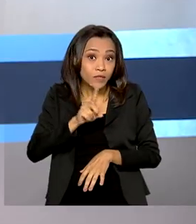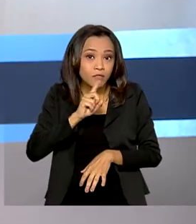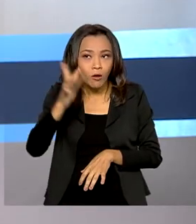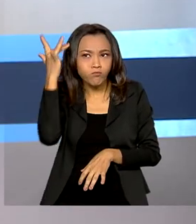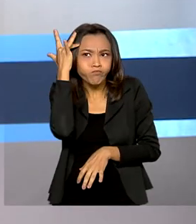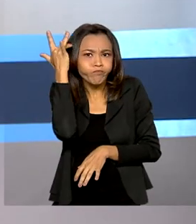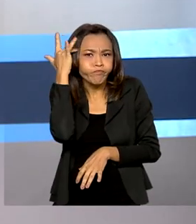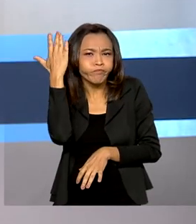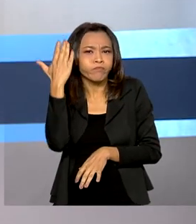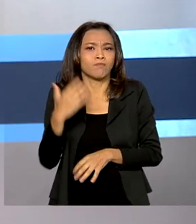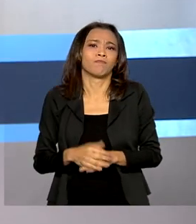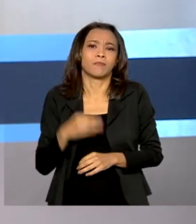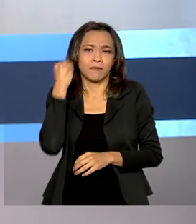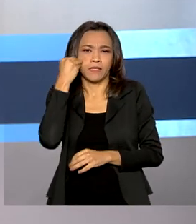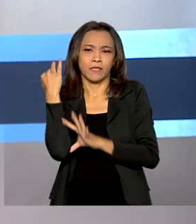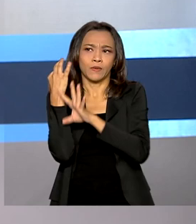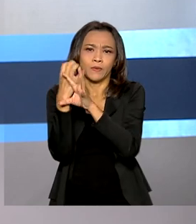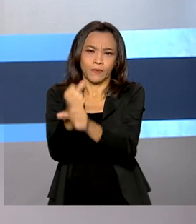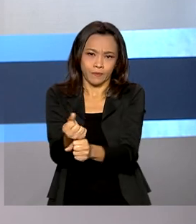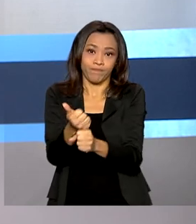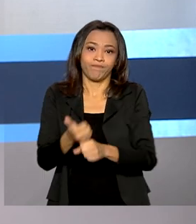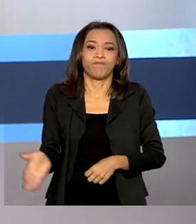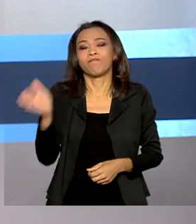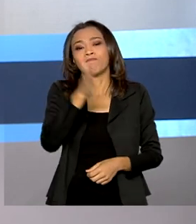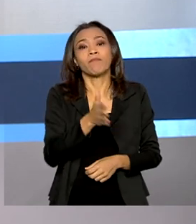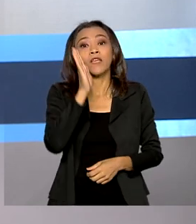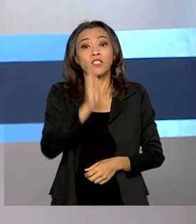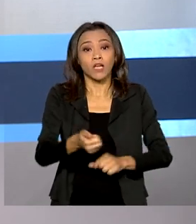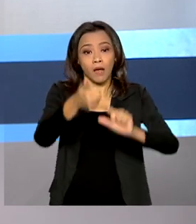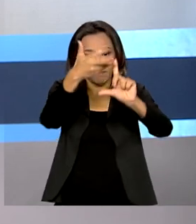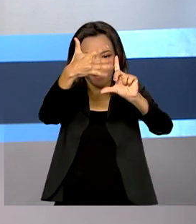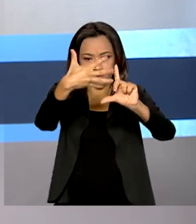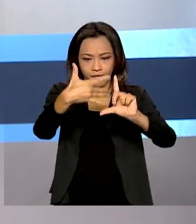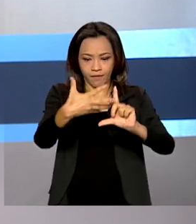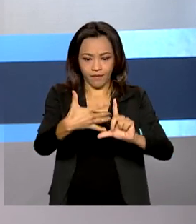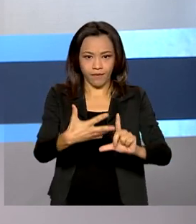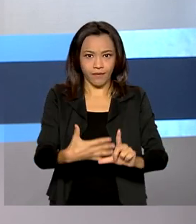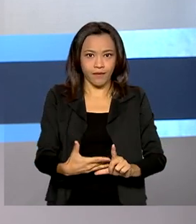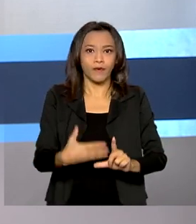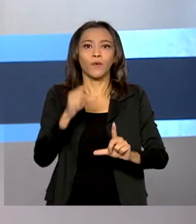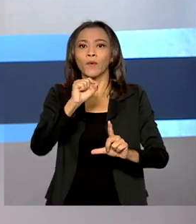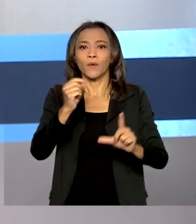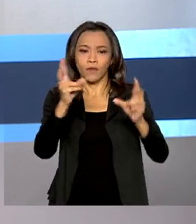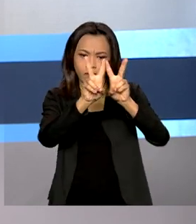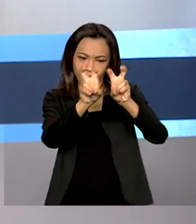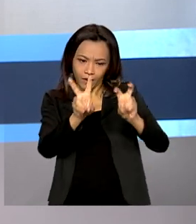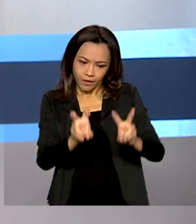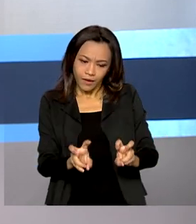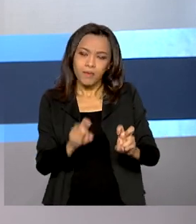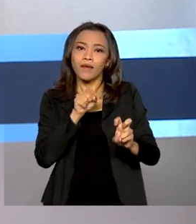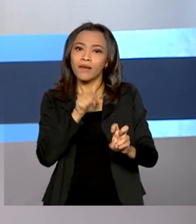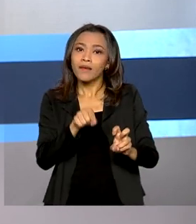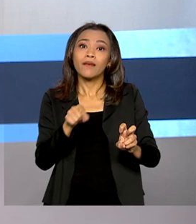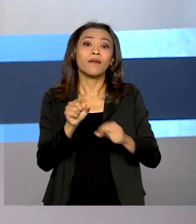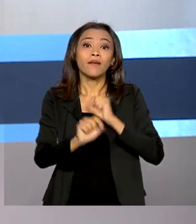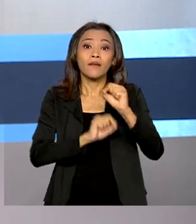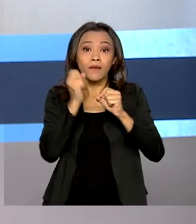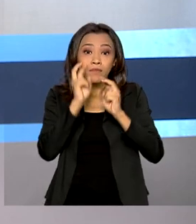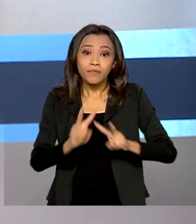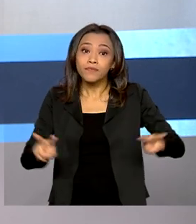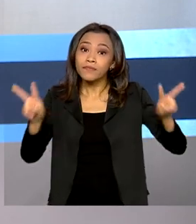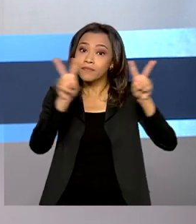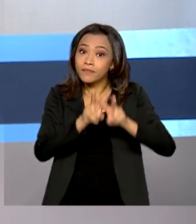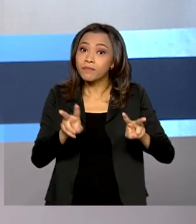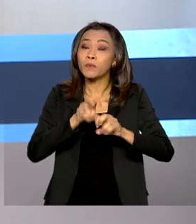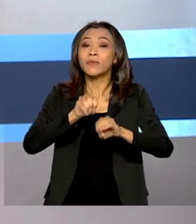Já está no ar uma nova plataforma de conteúdo audiovisual voltado à educação superior. A Eduplay